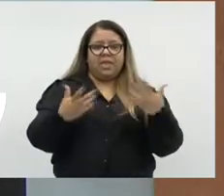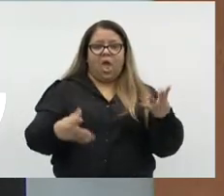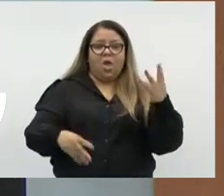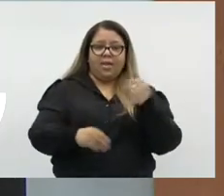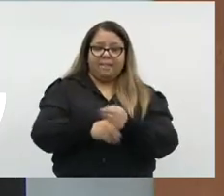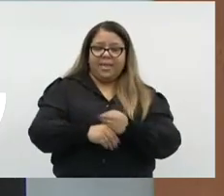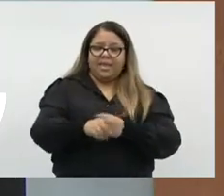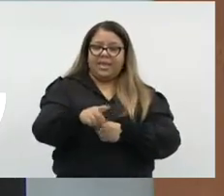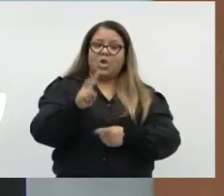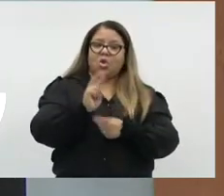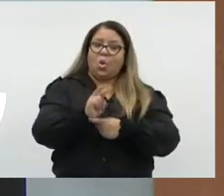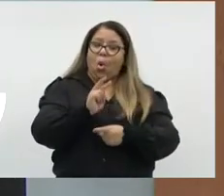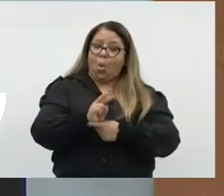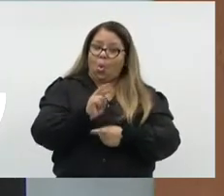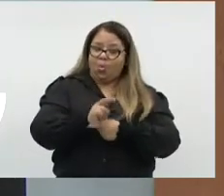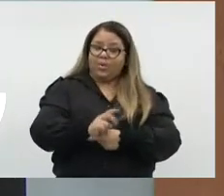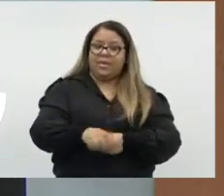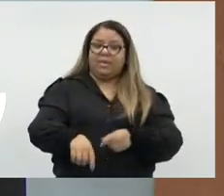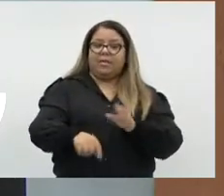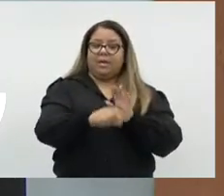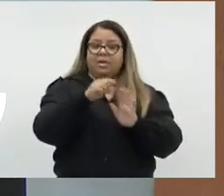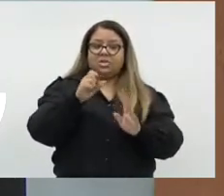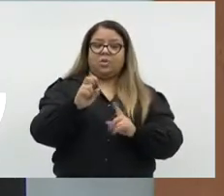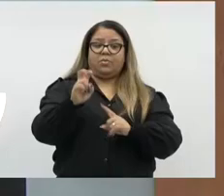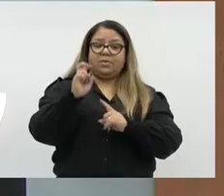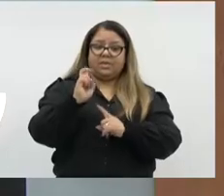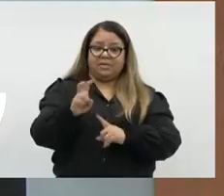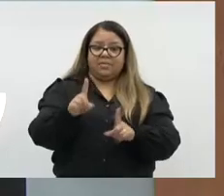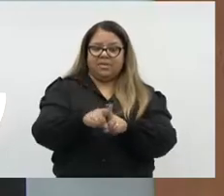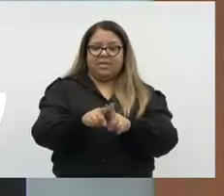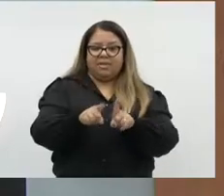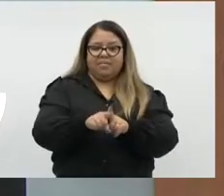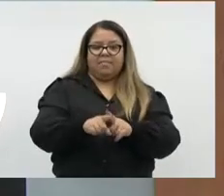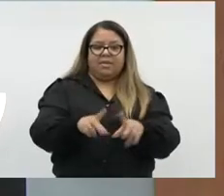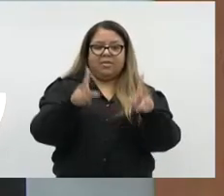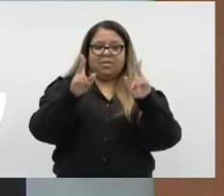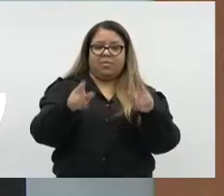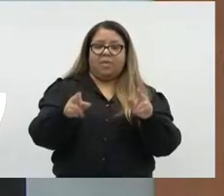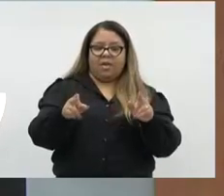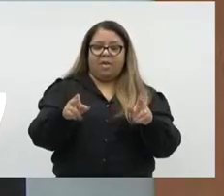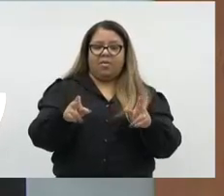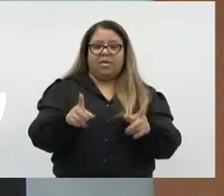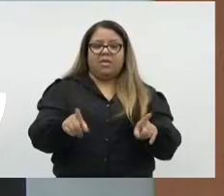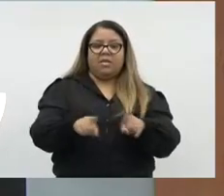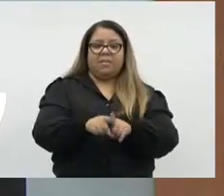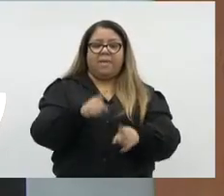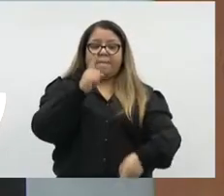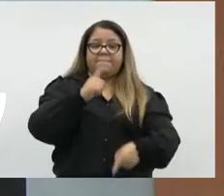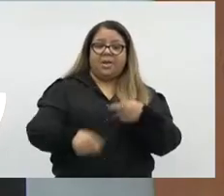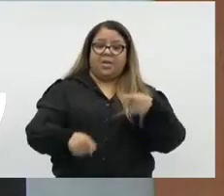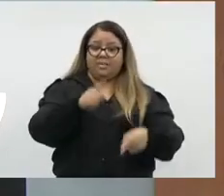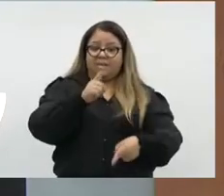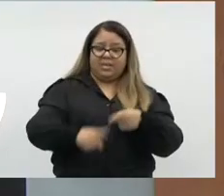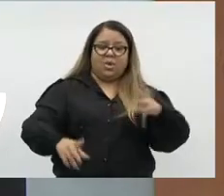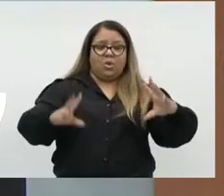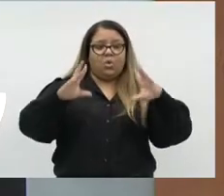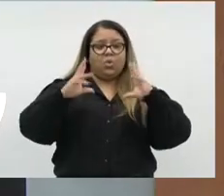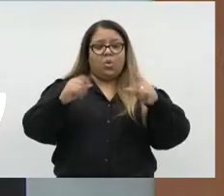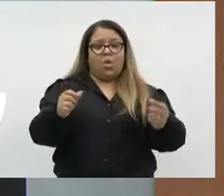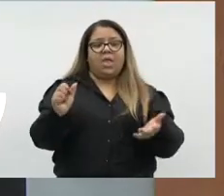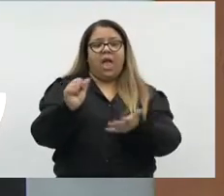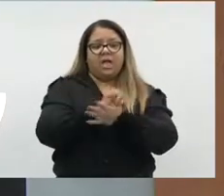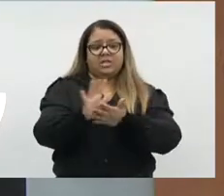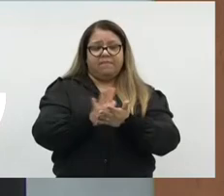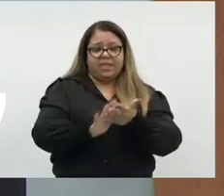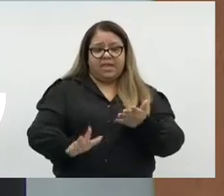preservar o inciso 5 da forma como está proibição de toda atividade que